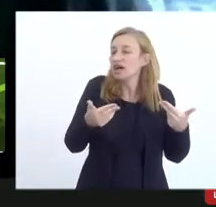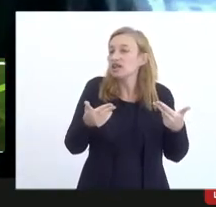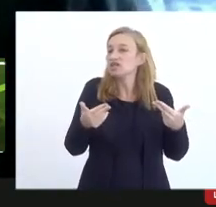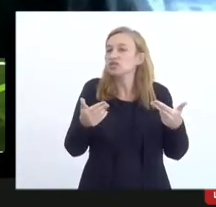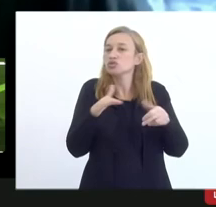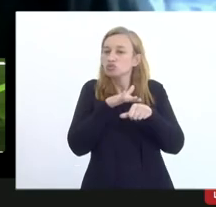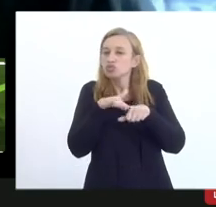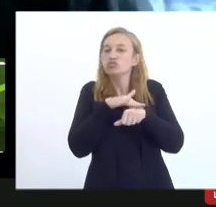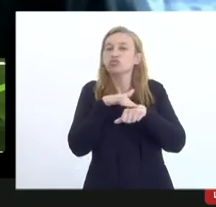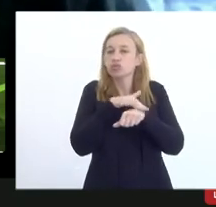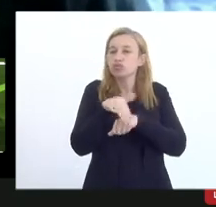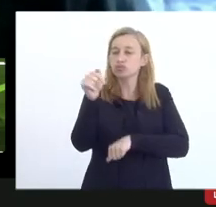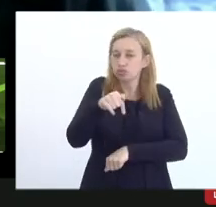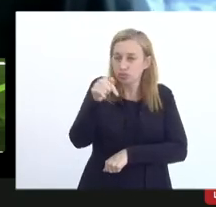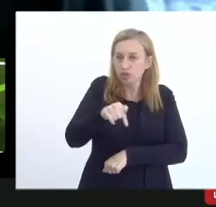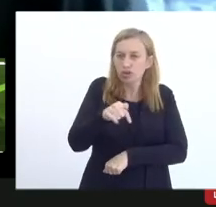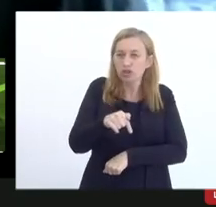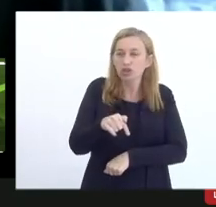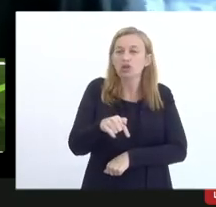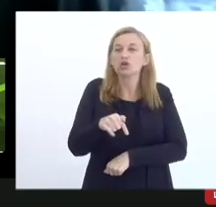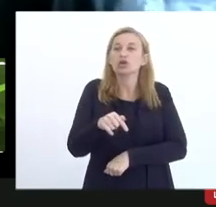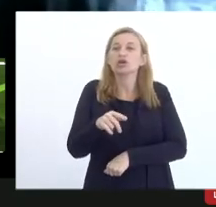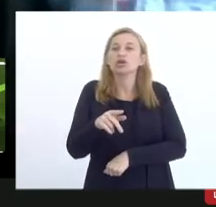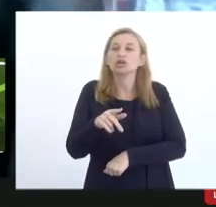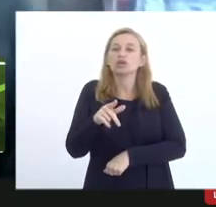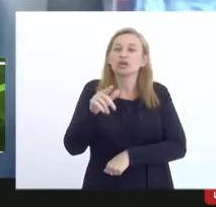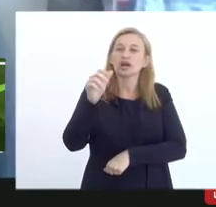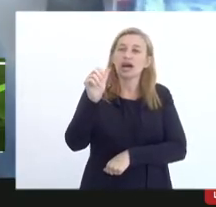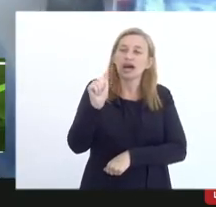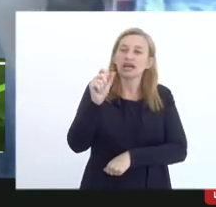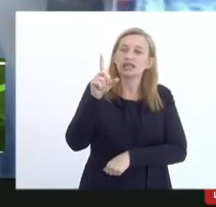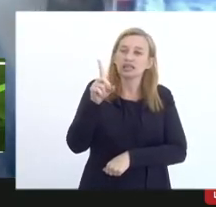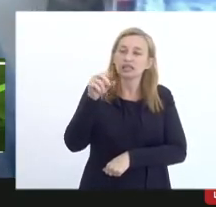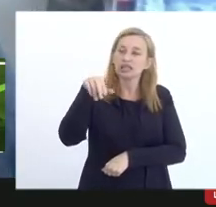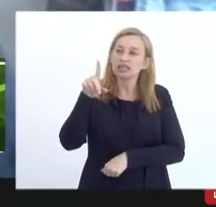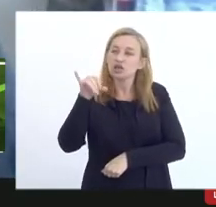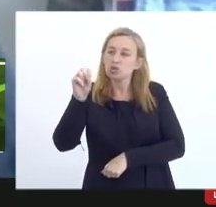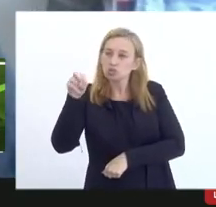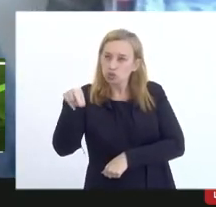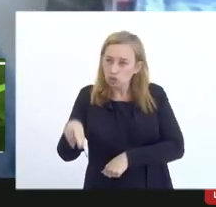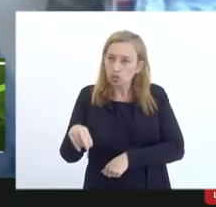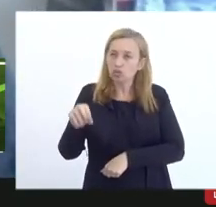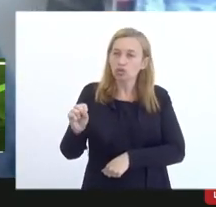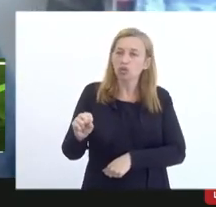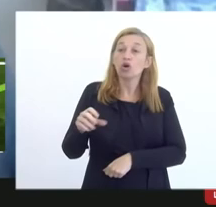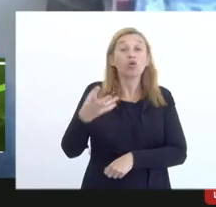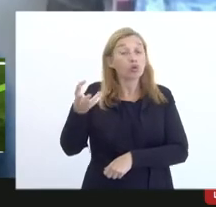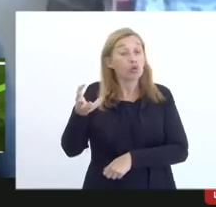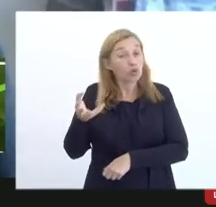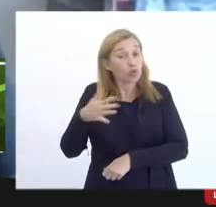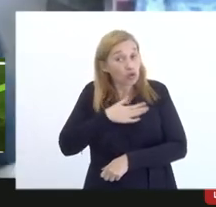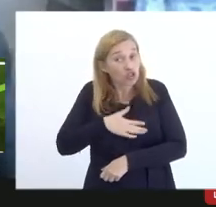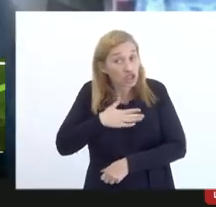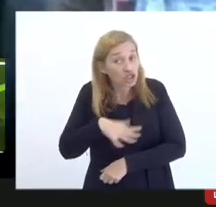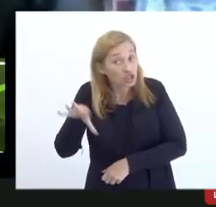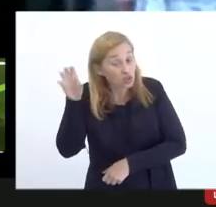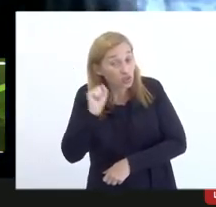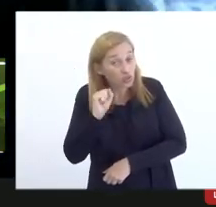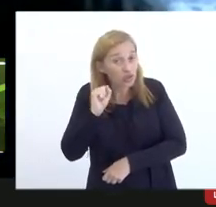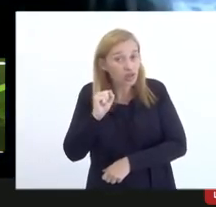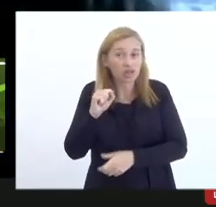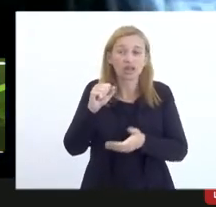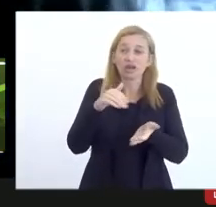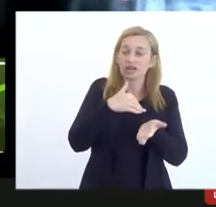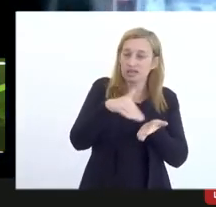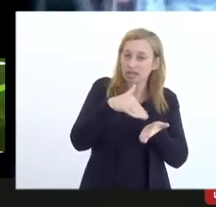dadas, o Winslow e o Adenilson, eu gostaria de ouvi-los, porque é a vossa palavra,